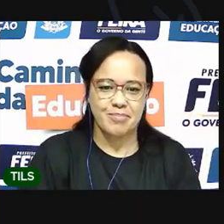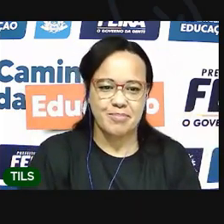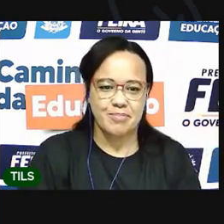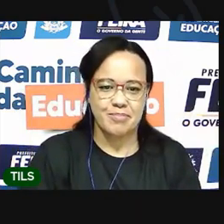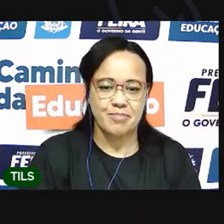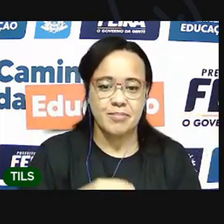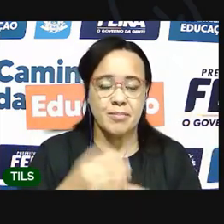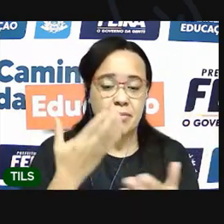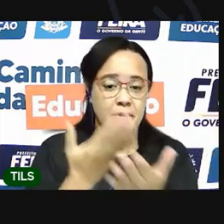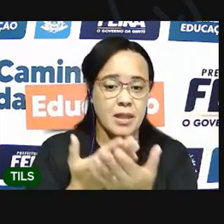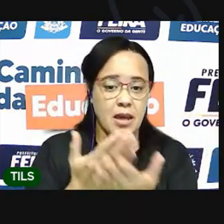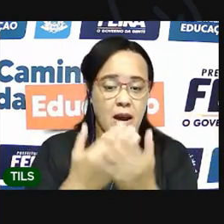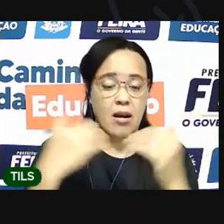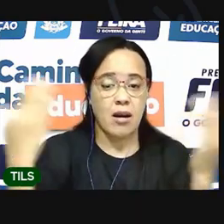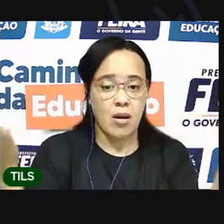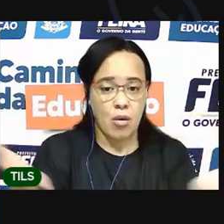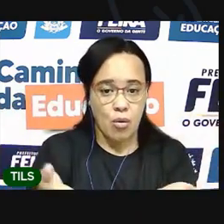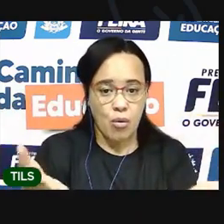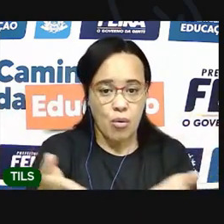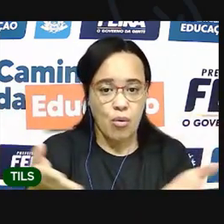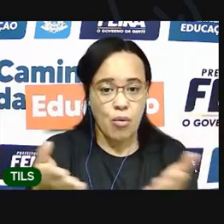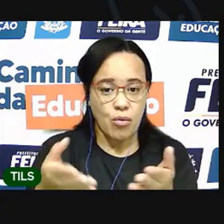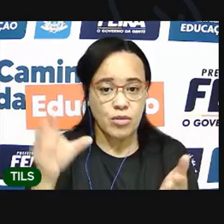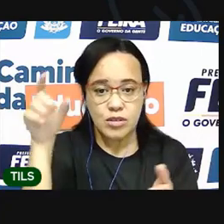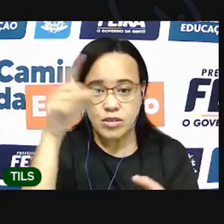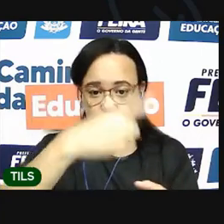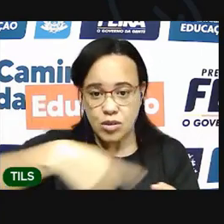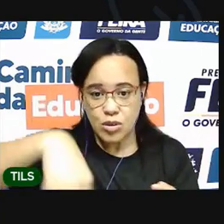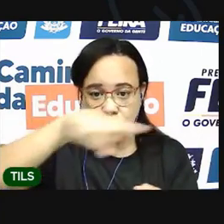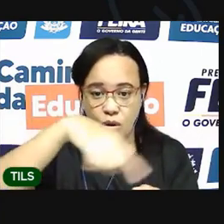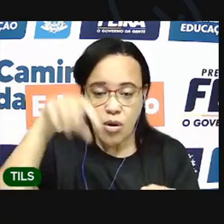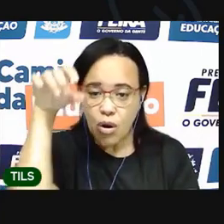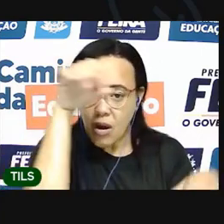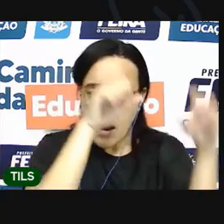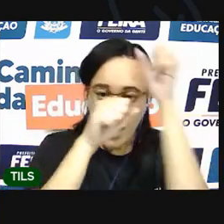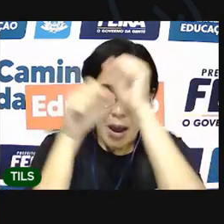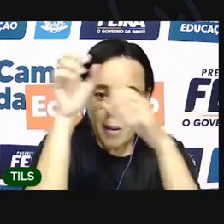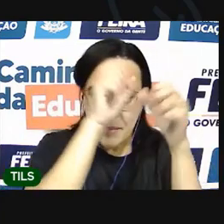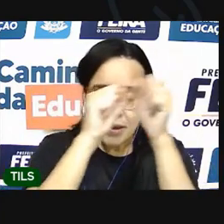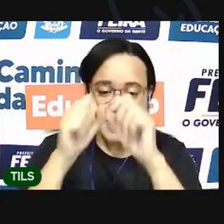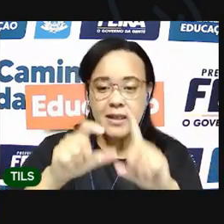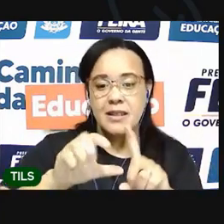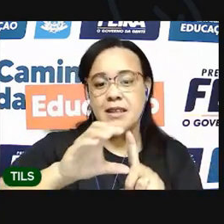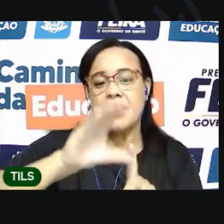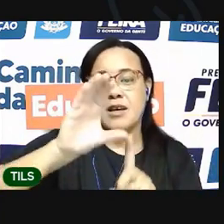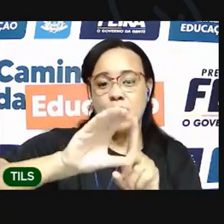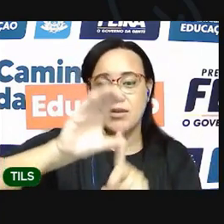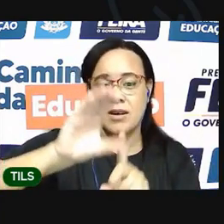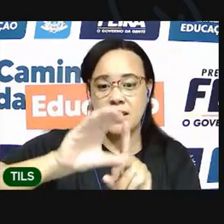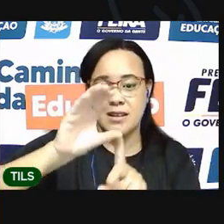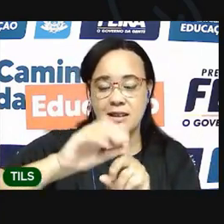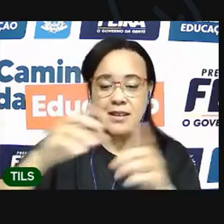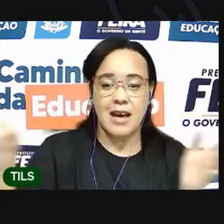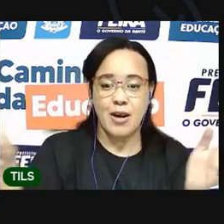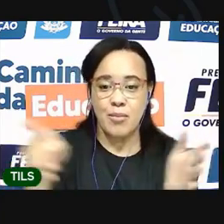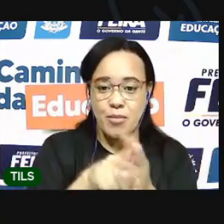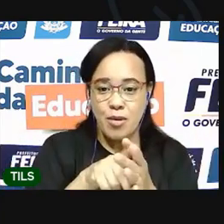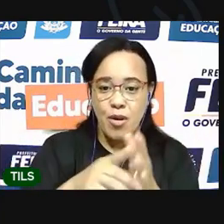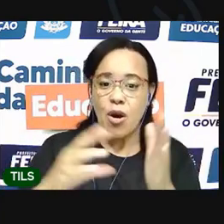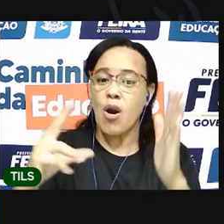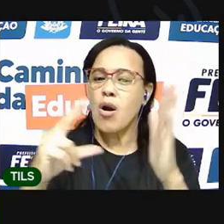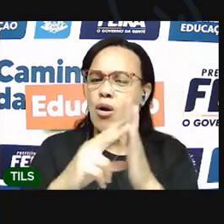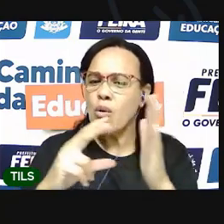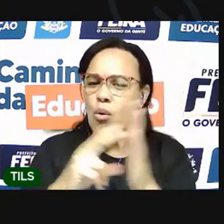Na aula de hoje, a gente vai aprender sobre o calendário indígena. Ah,